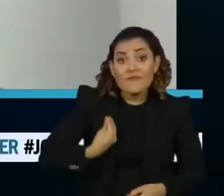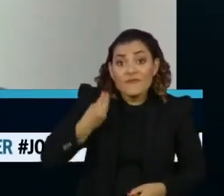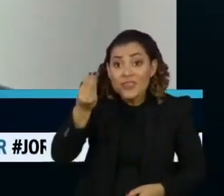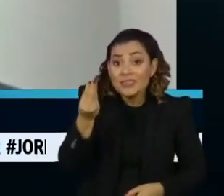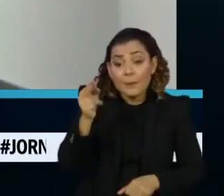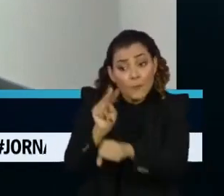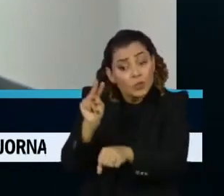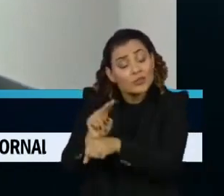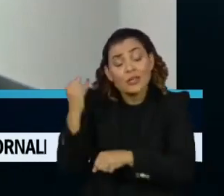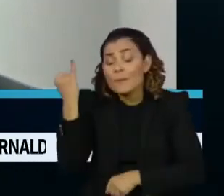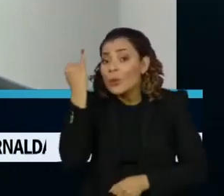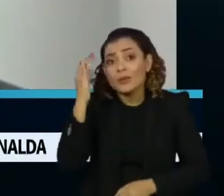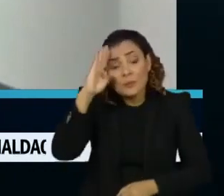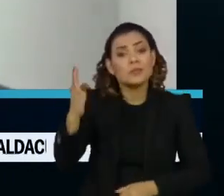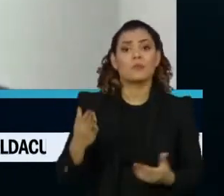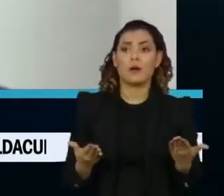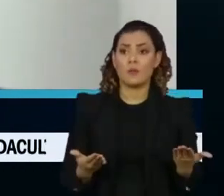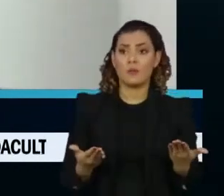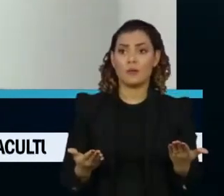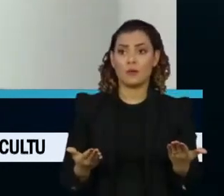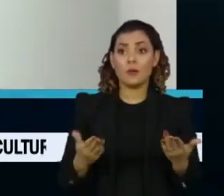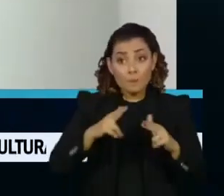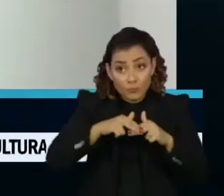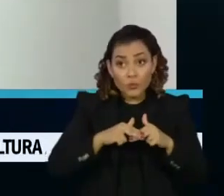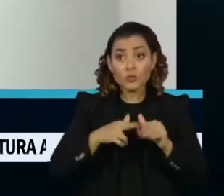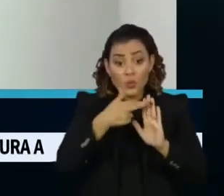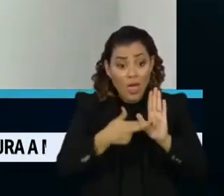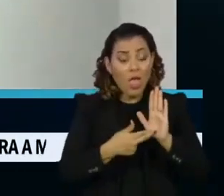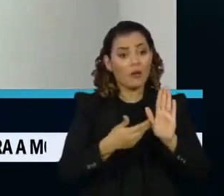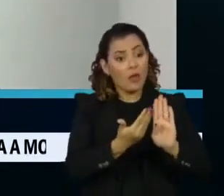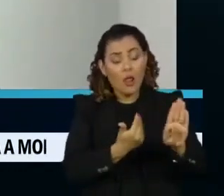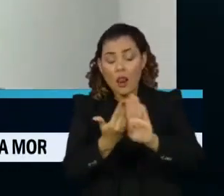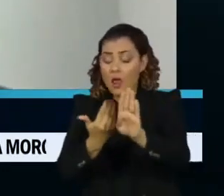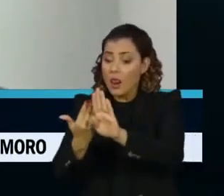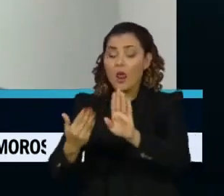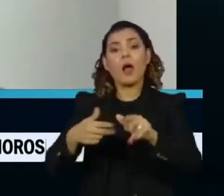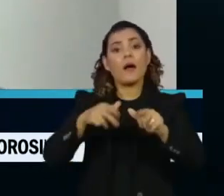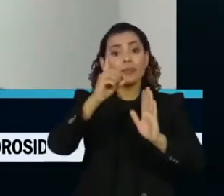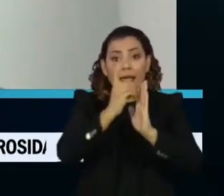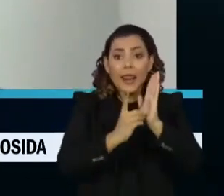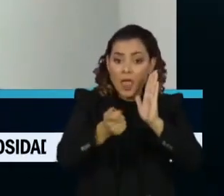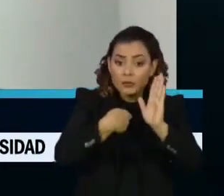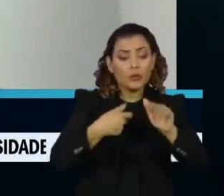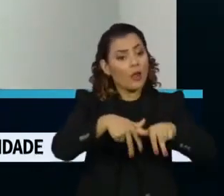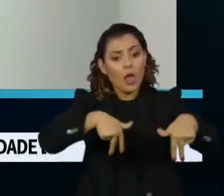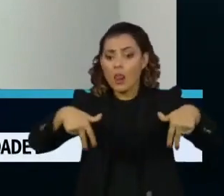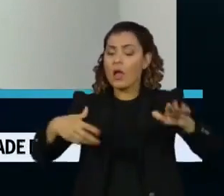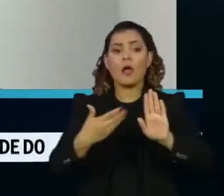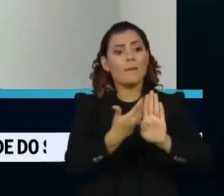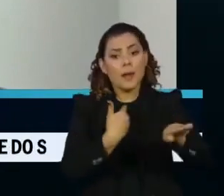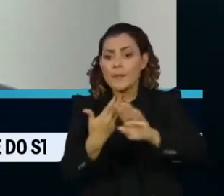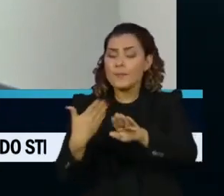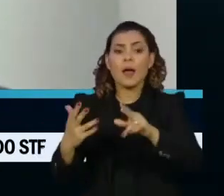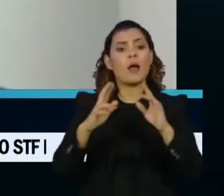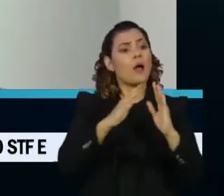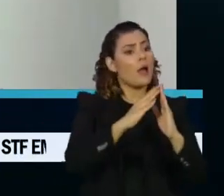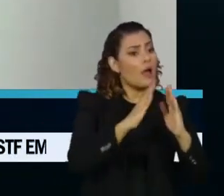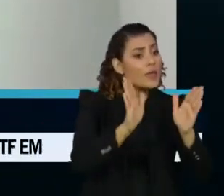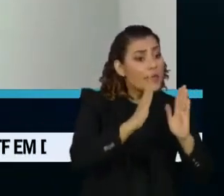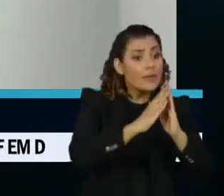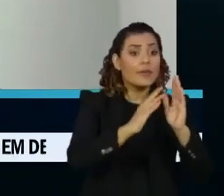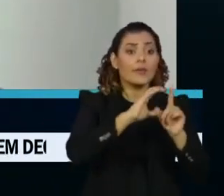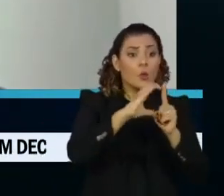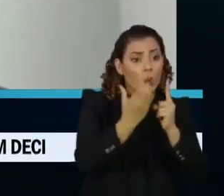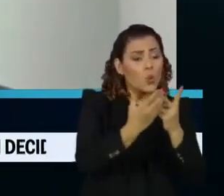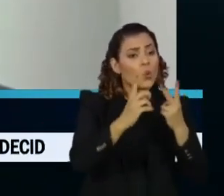lado, é preciso ponderar que as restrições constantes do decreto não impedem a liberdade religiosa. É